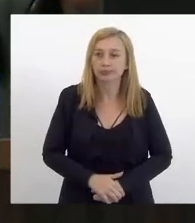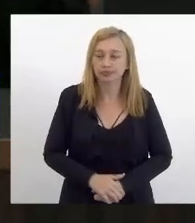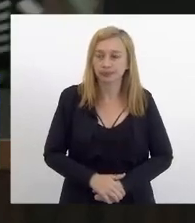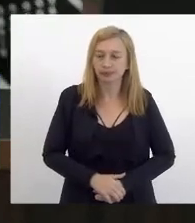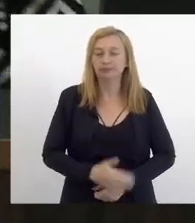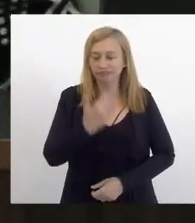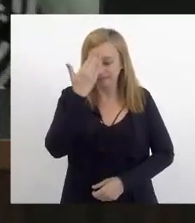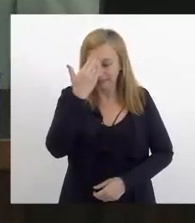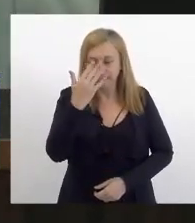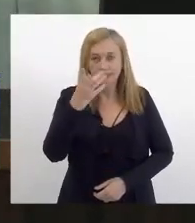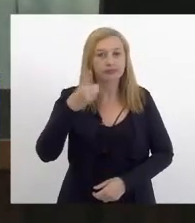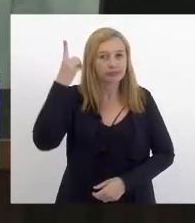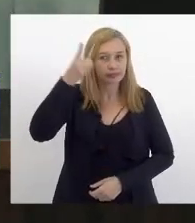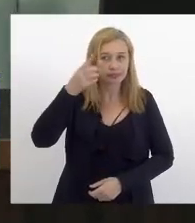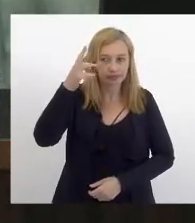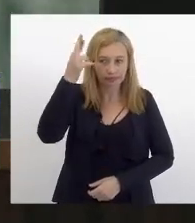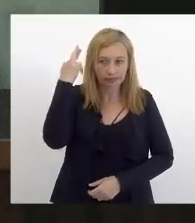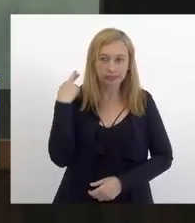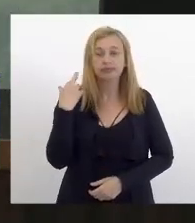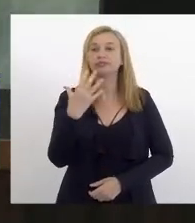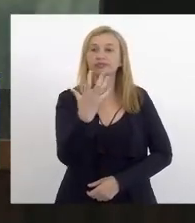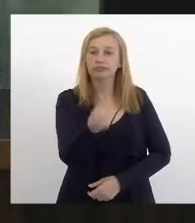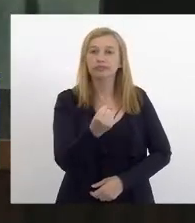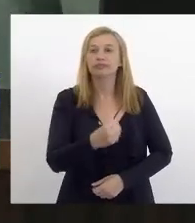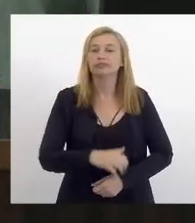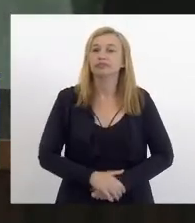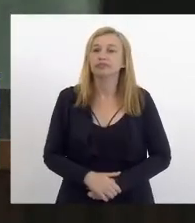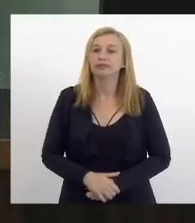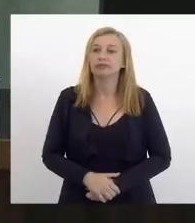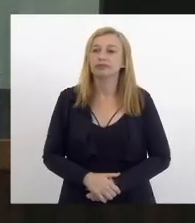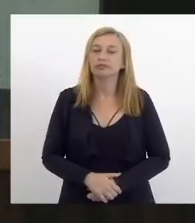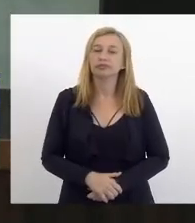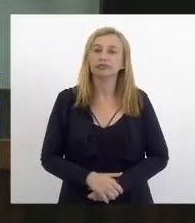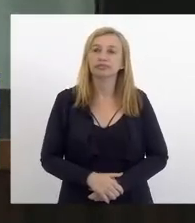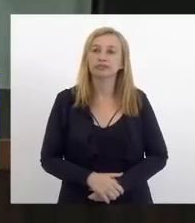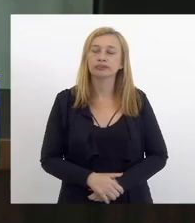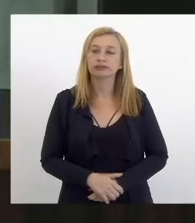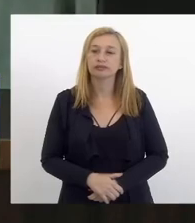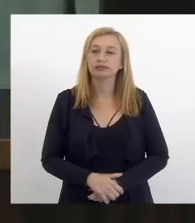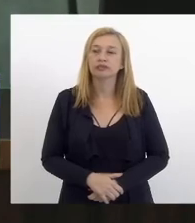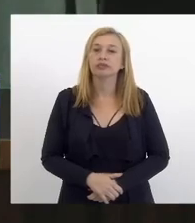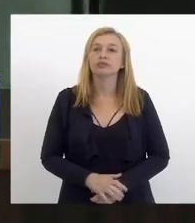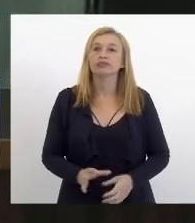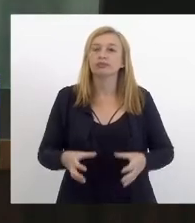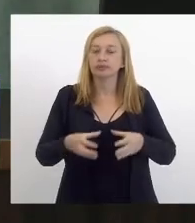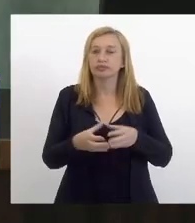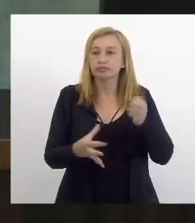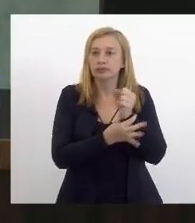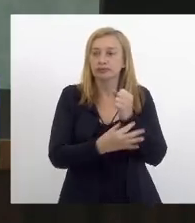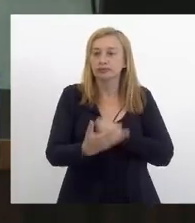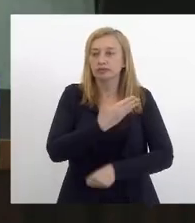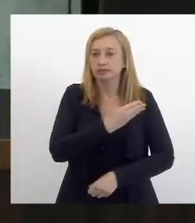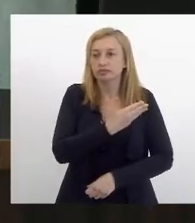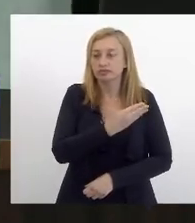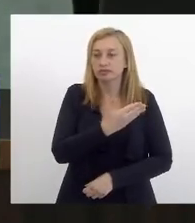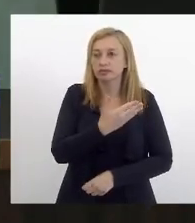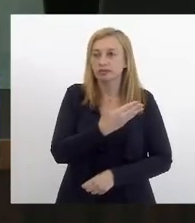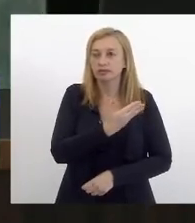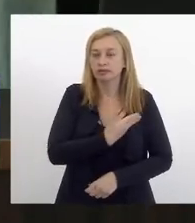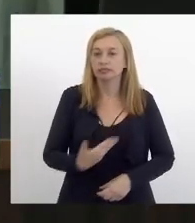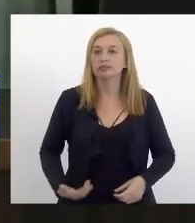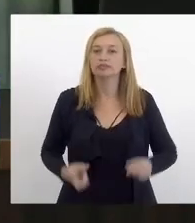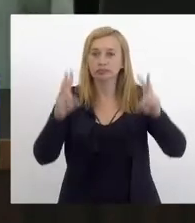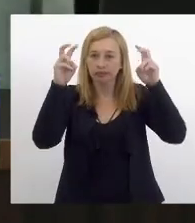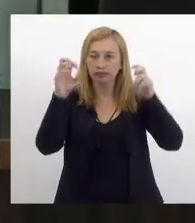obrigada deputada Rosane favorável pela comissão de segurança pública e assuntos de polícia deputado